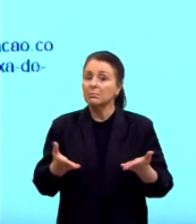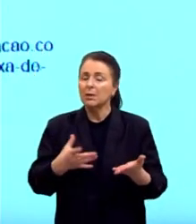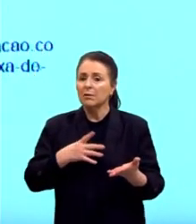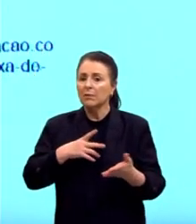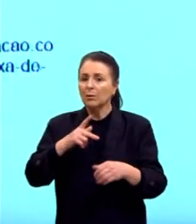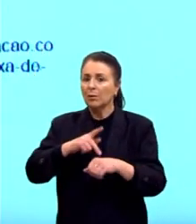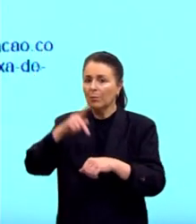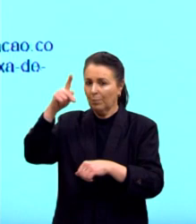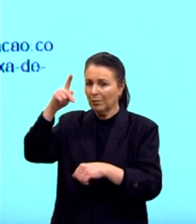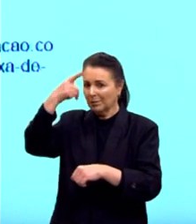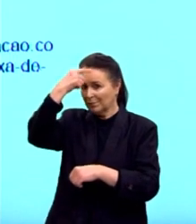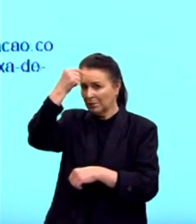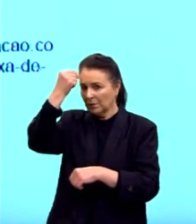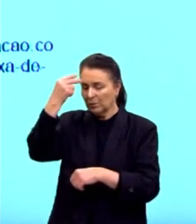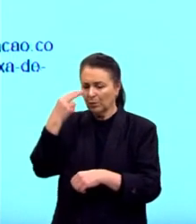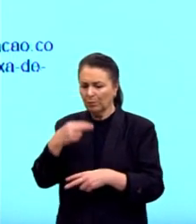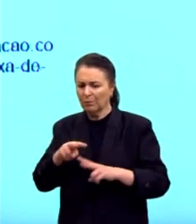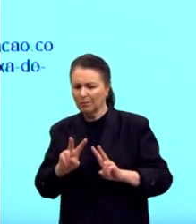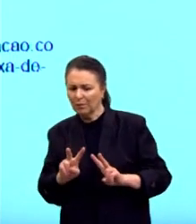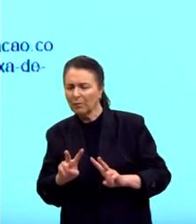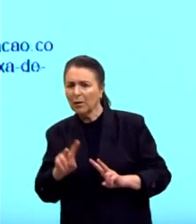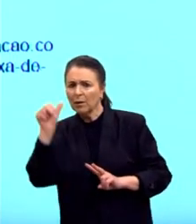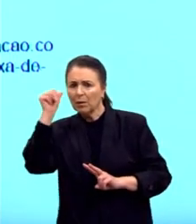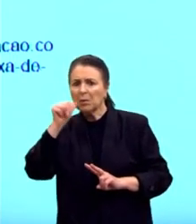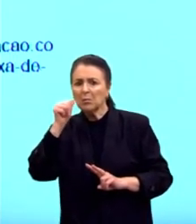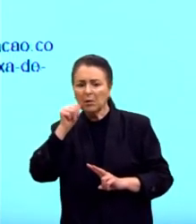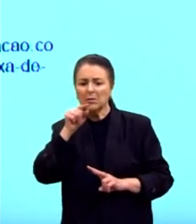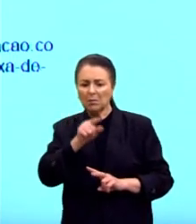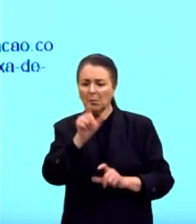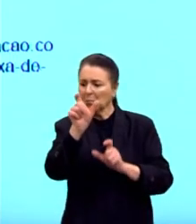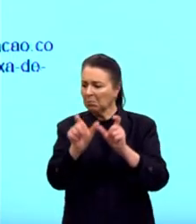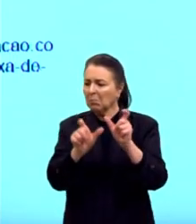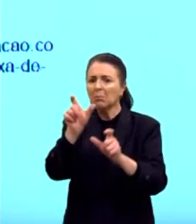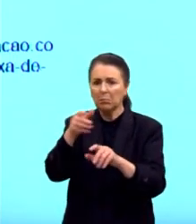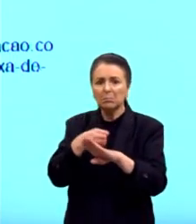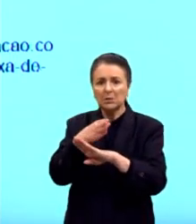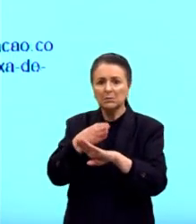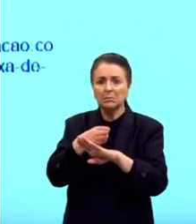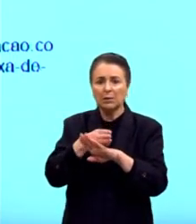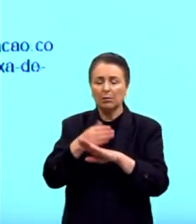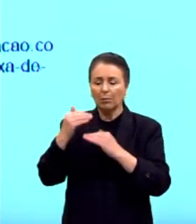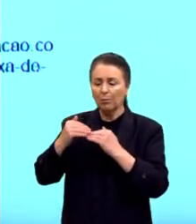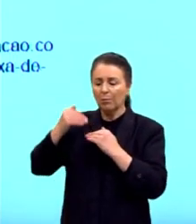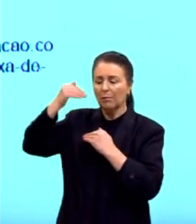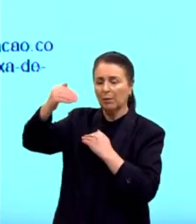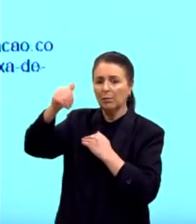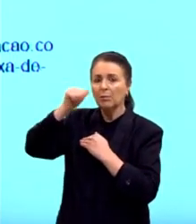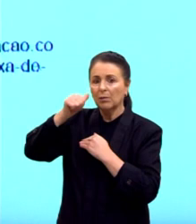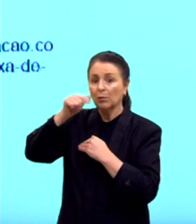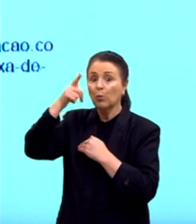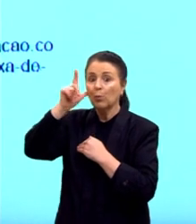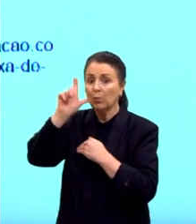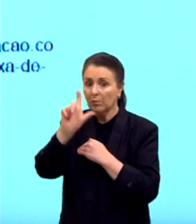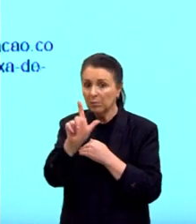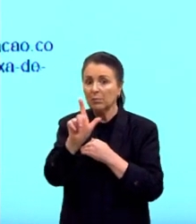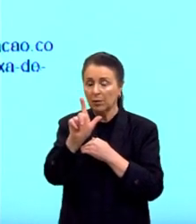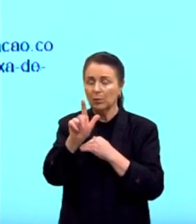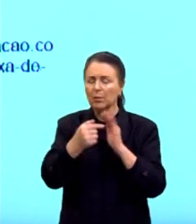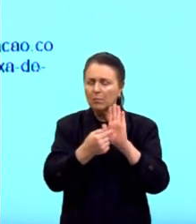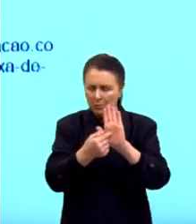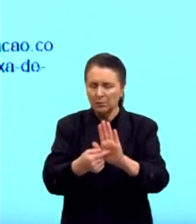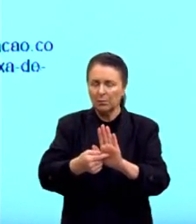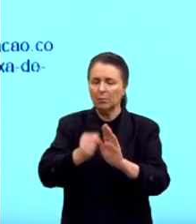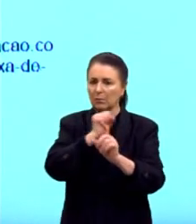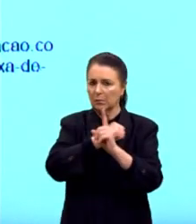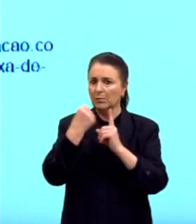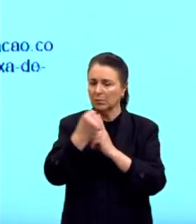-graduação, vai ver o grande número de mulheres presentes em alguns espaços. O avanço que as mulheres estão trazendo à sociedade. E